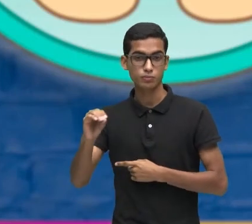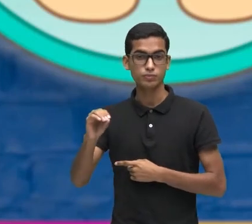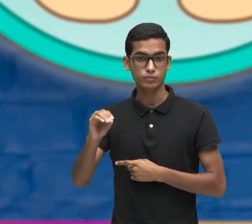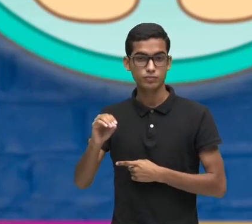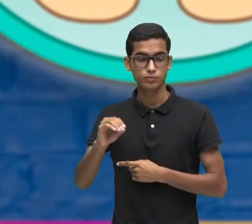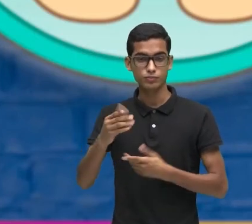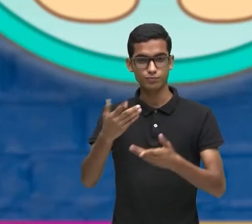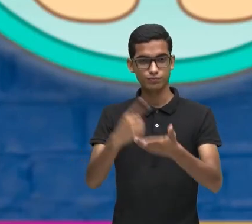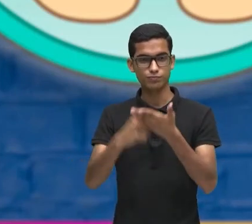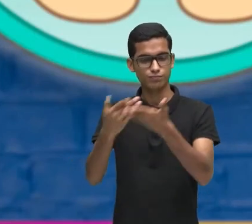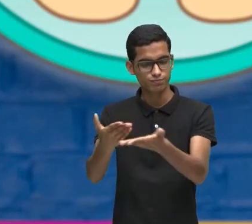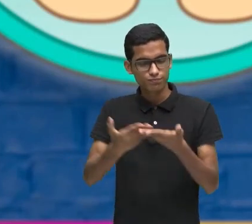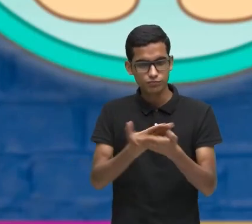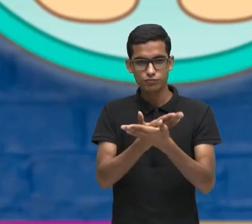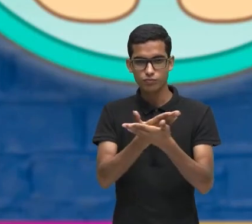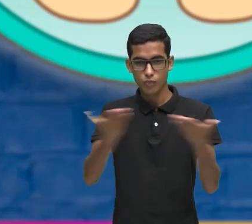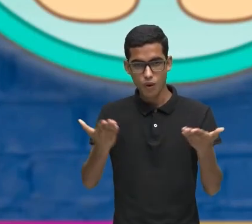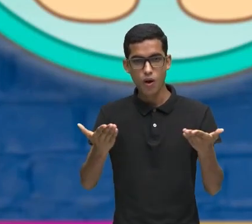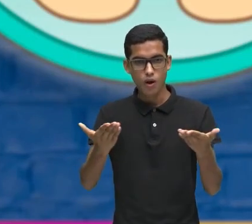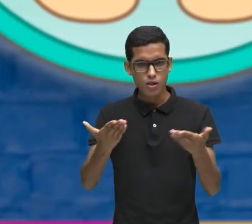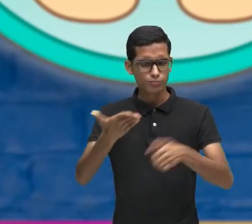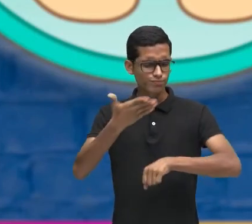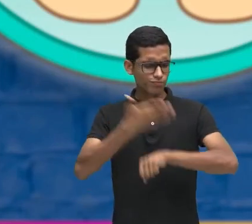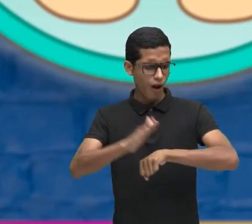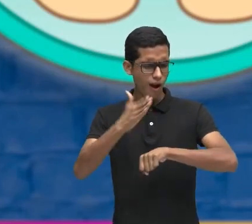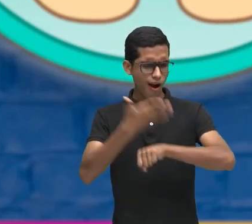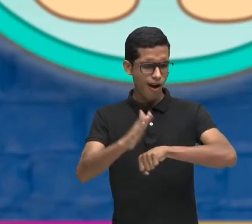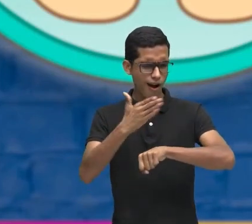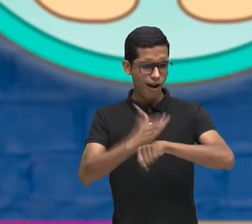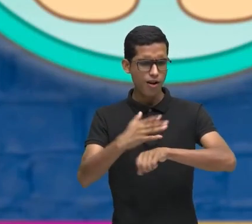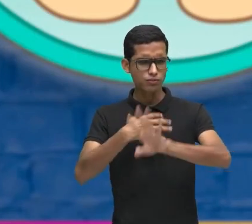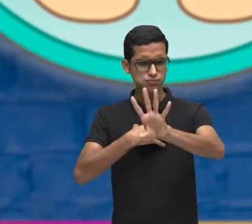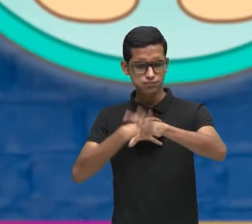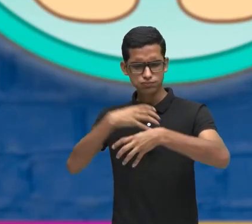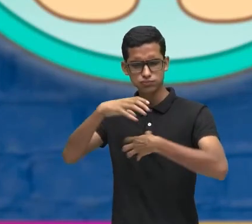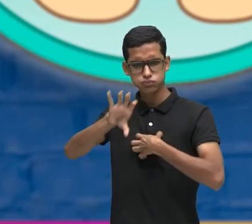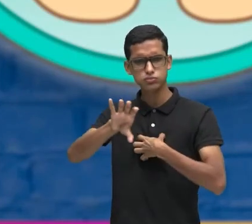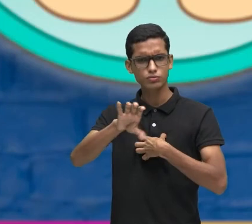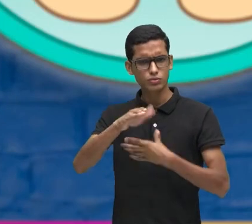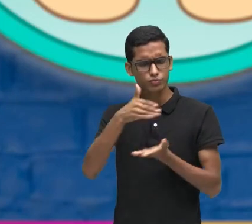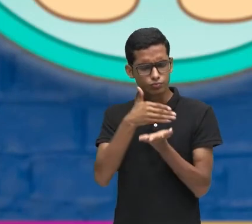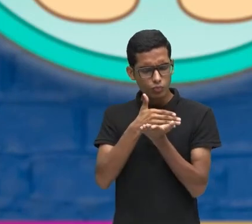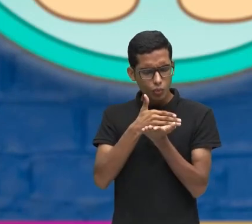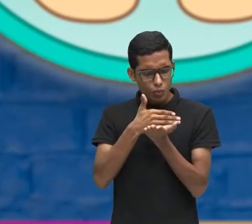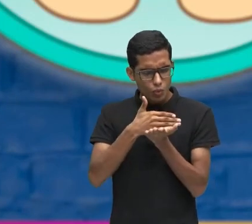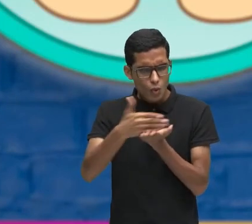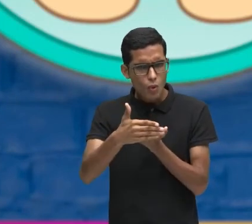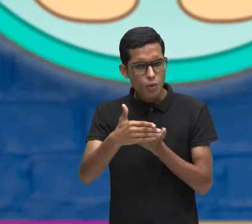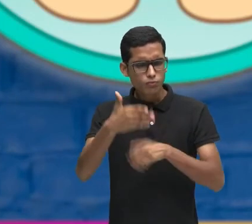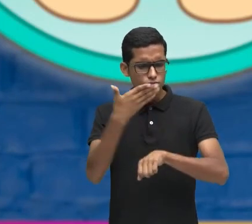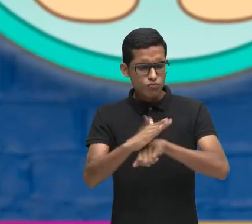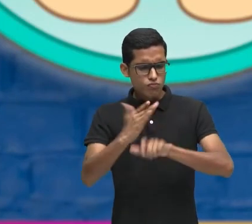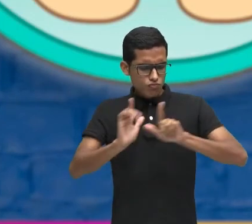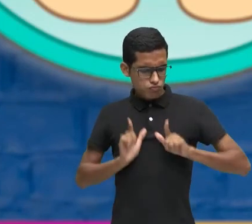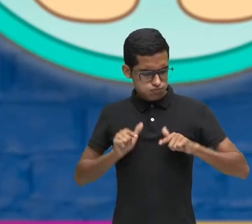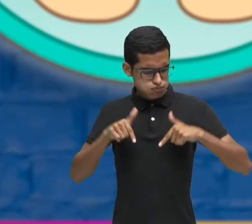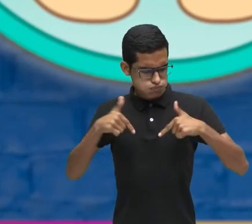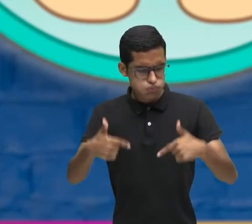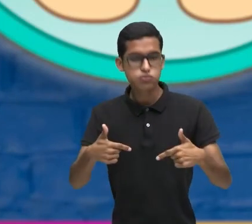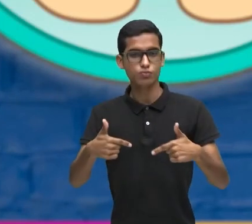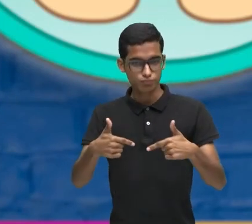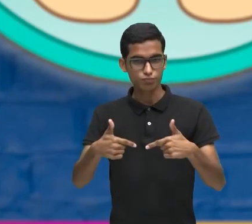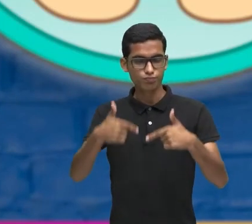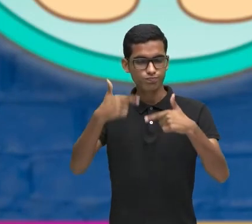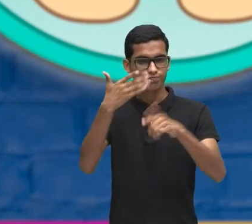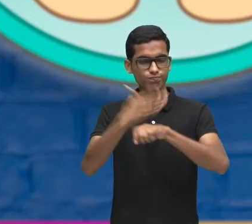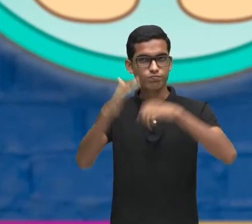convidá-los também A exercer essas empatias Começar a colocar em prática A exercitar o nosso